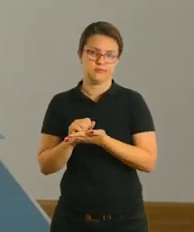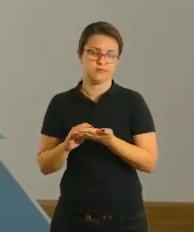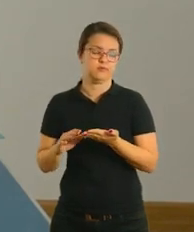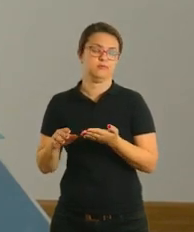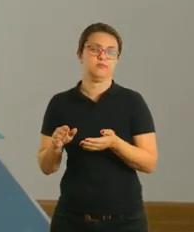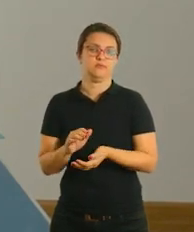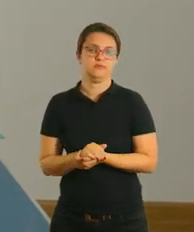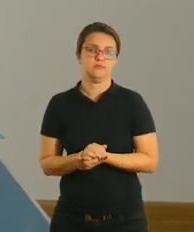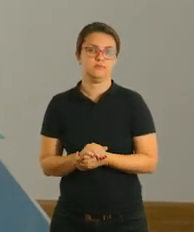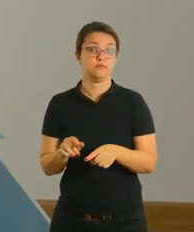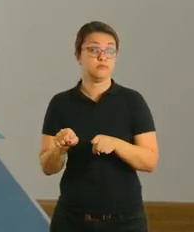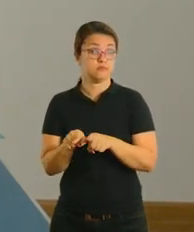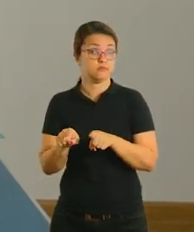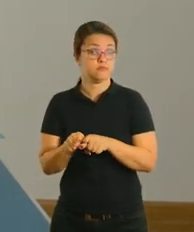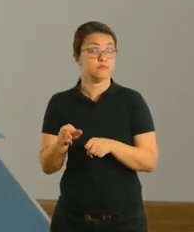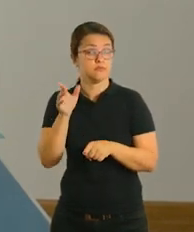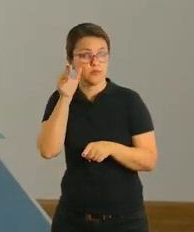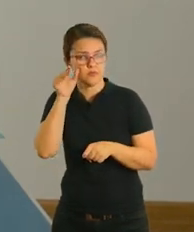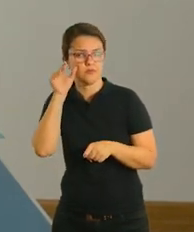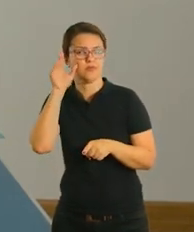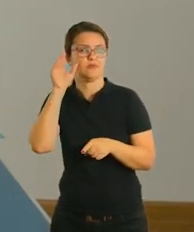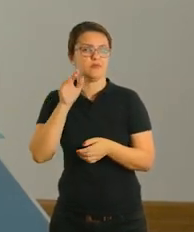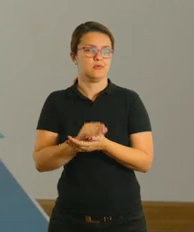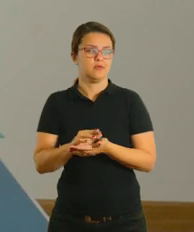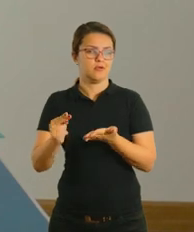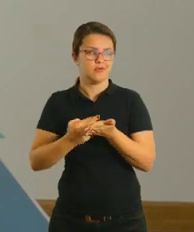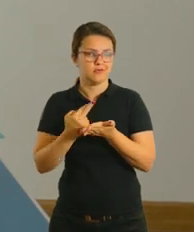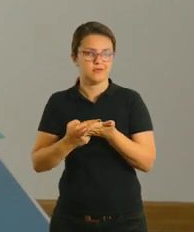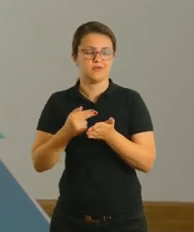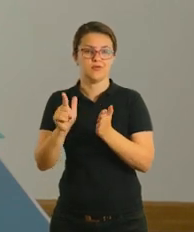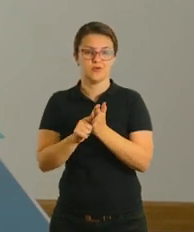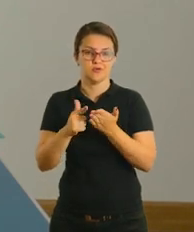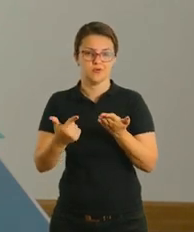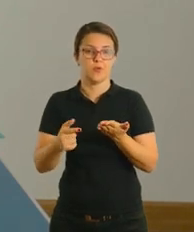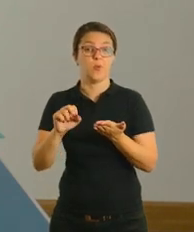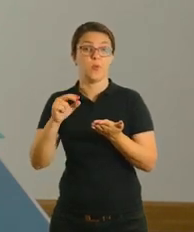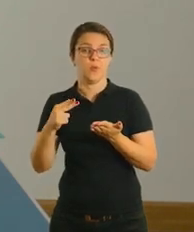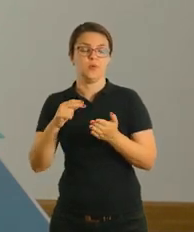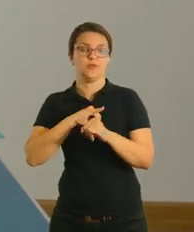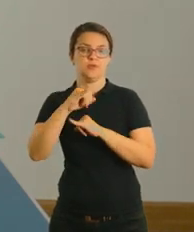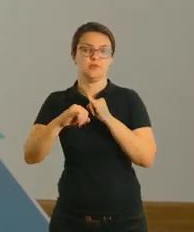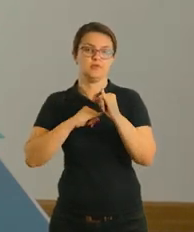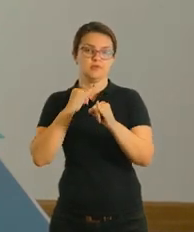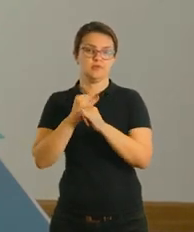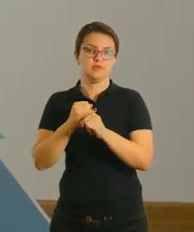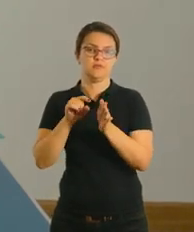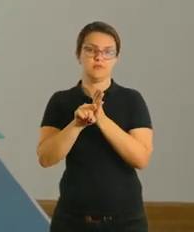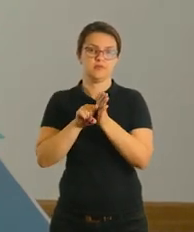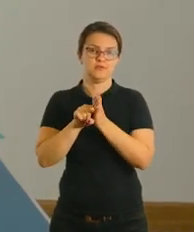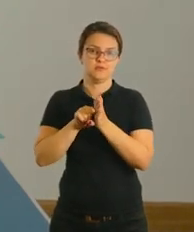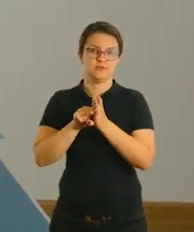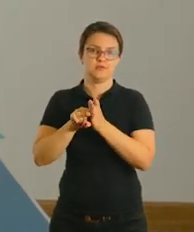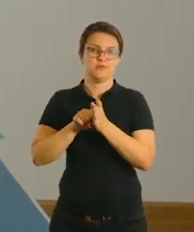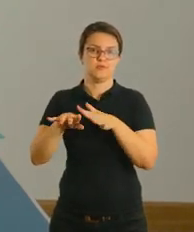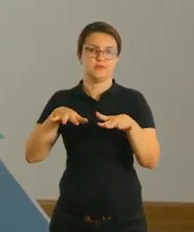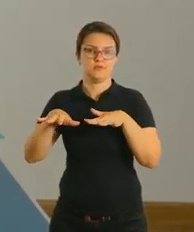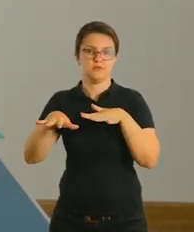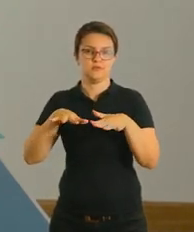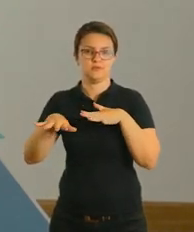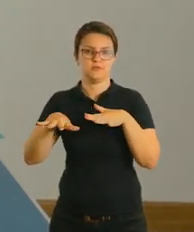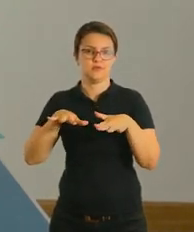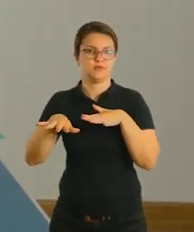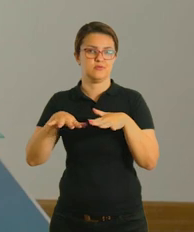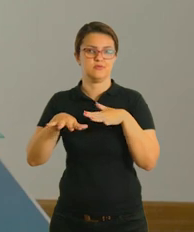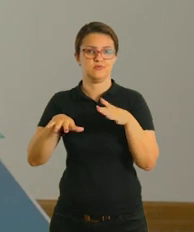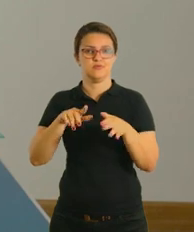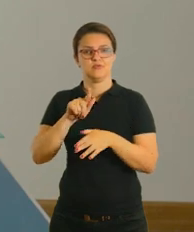outras, né? Um recurso interessante, procure em revista, jornal ou até em busca na internet, posições de ginástica, de dança, para